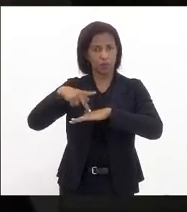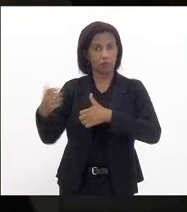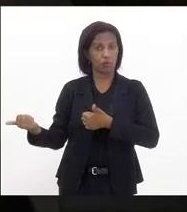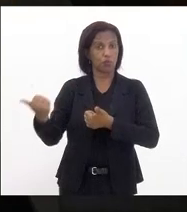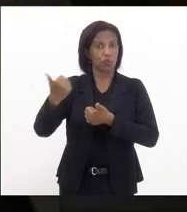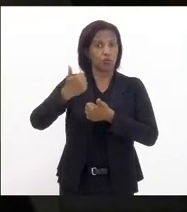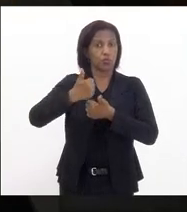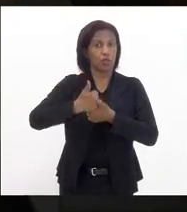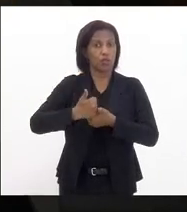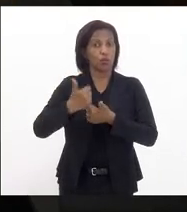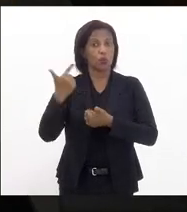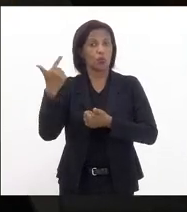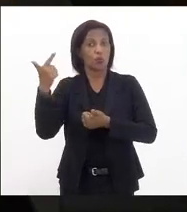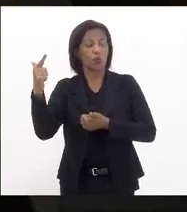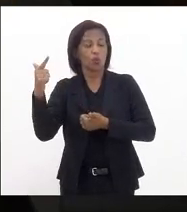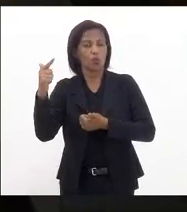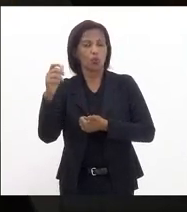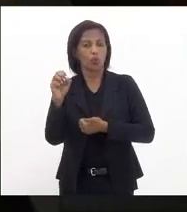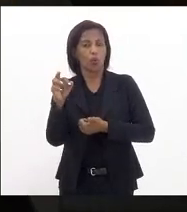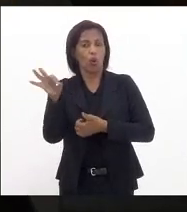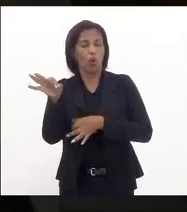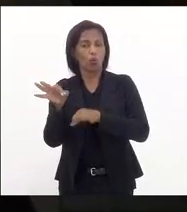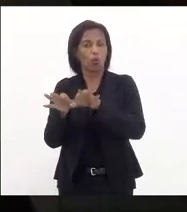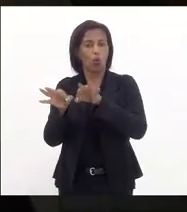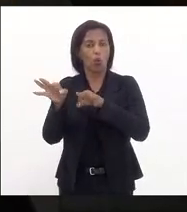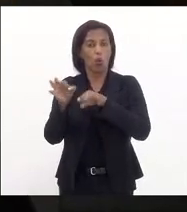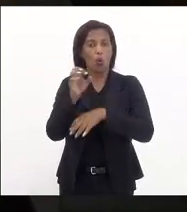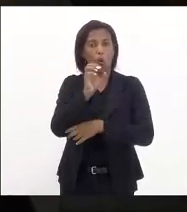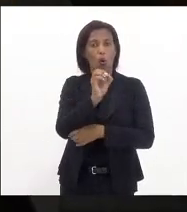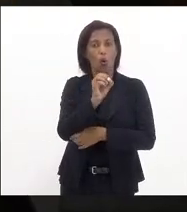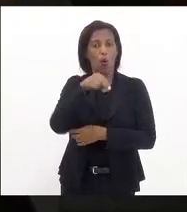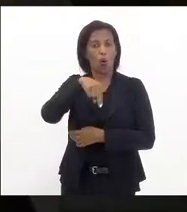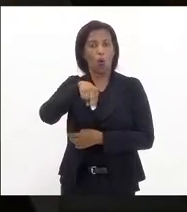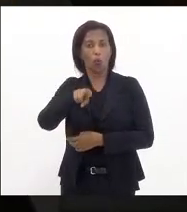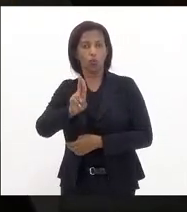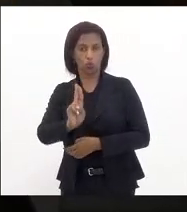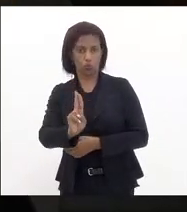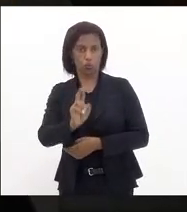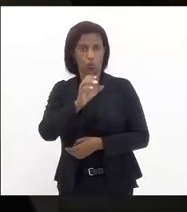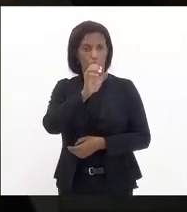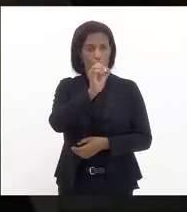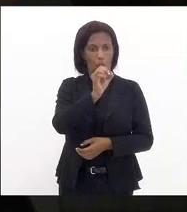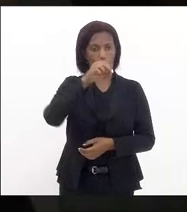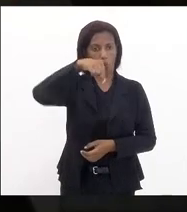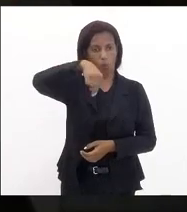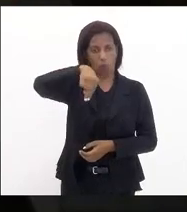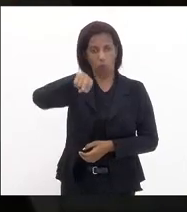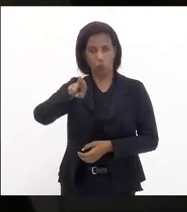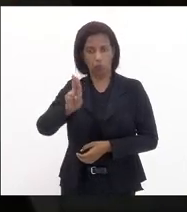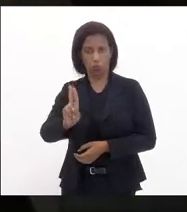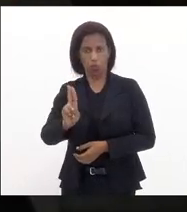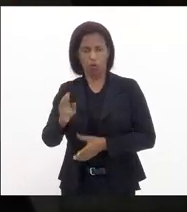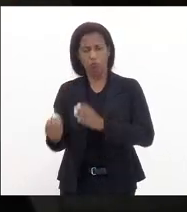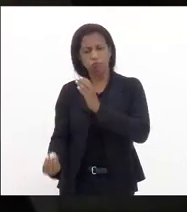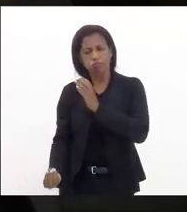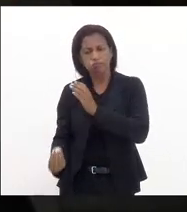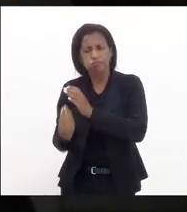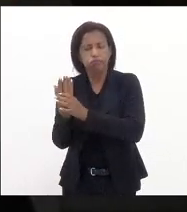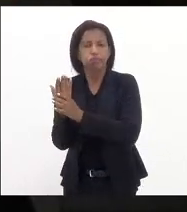denominado Organização das Nações Unidas a ONU que surgiu